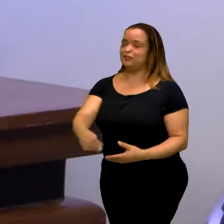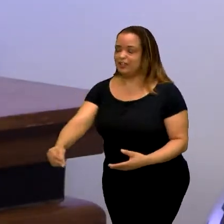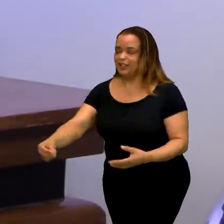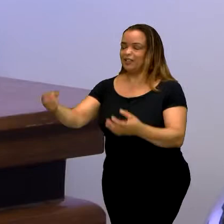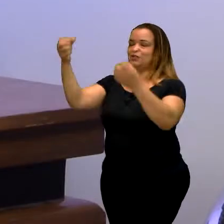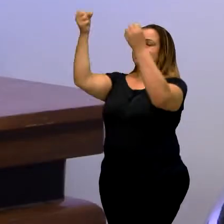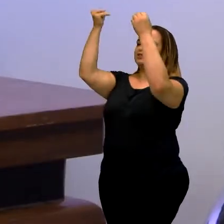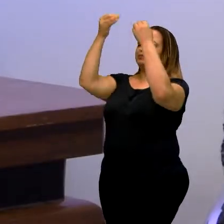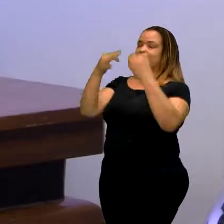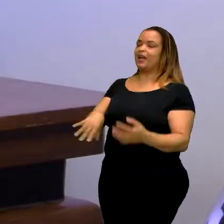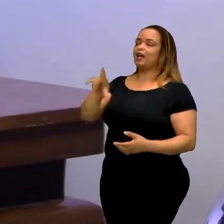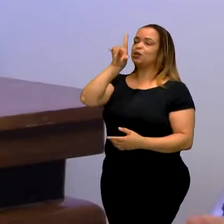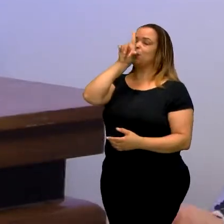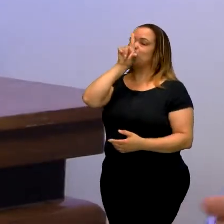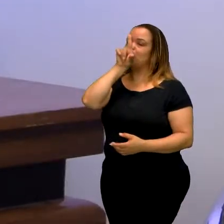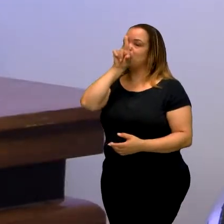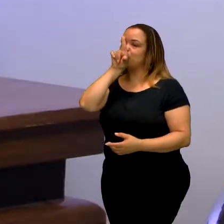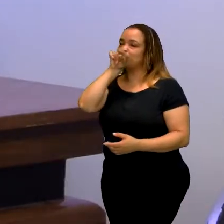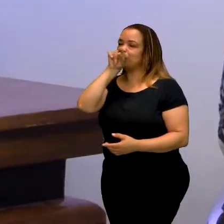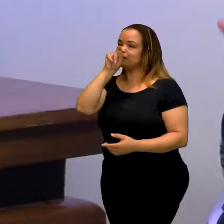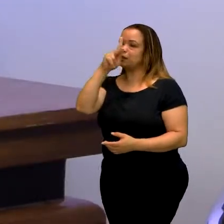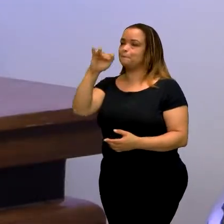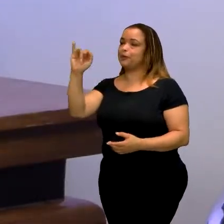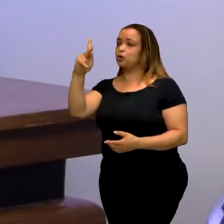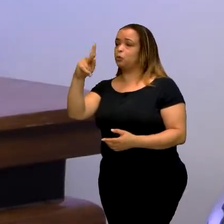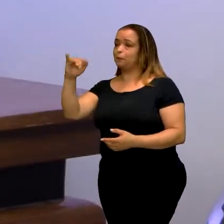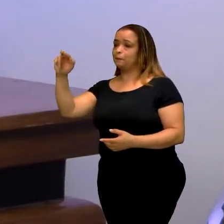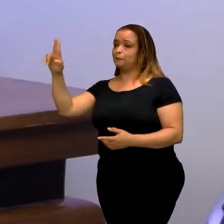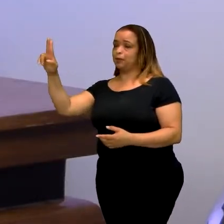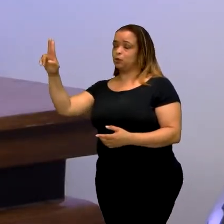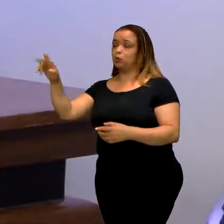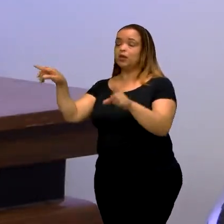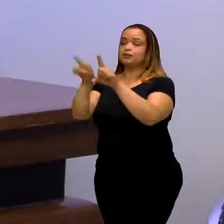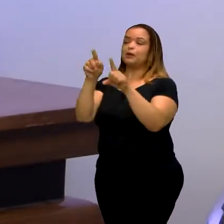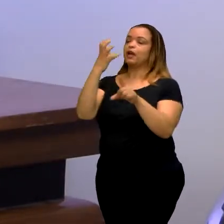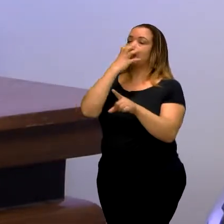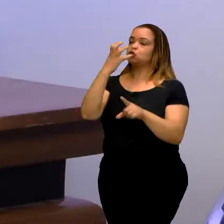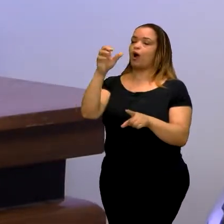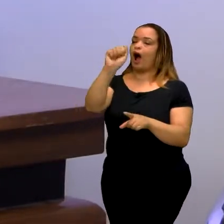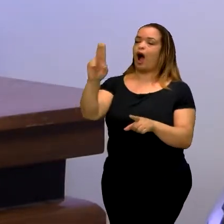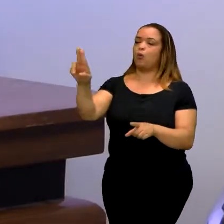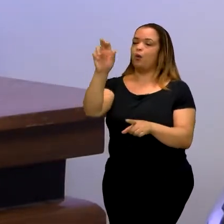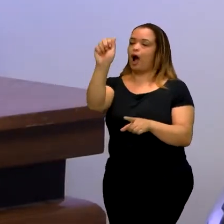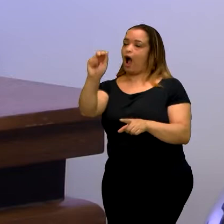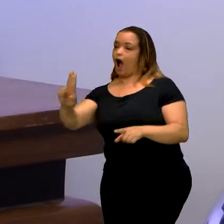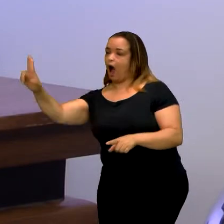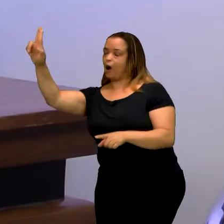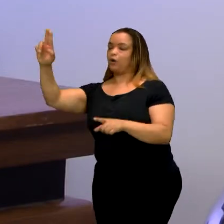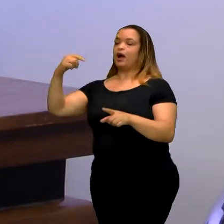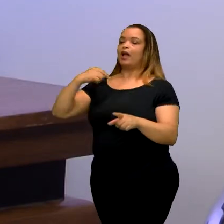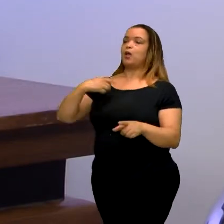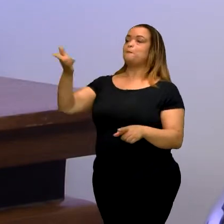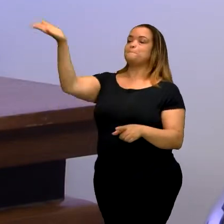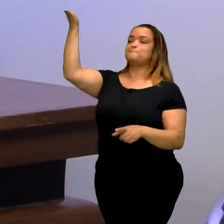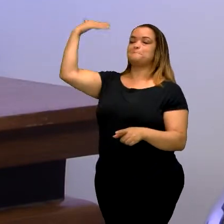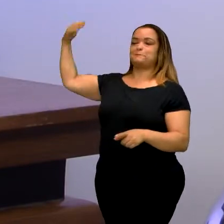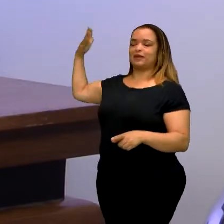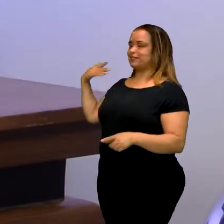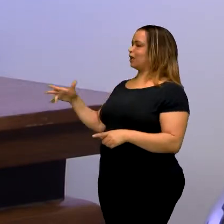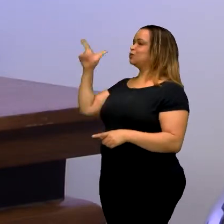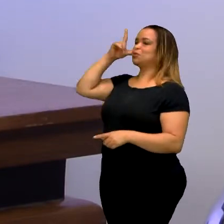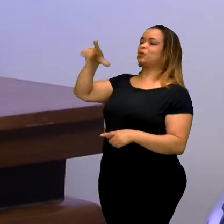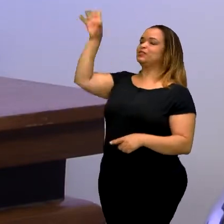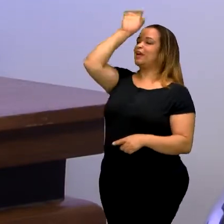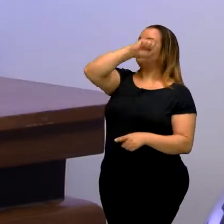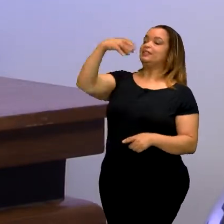piu-piu, o cachorro faz uau-au. Fui aprendendo. E mesmo nessa época, eu não falava tão bem o português. É? Ainda estava